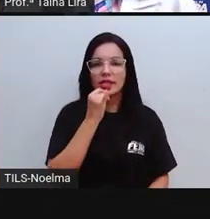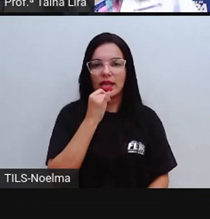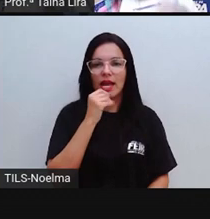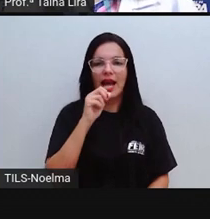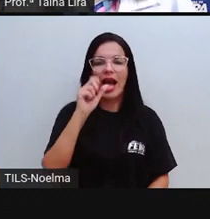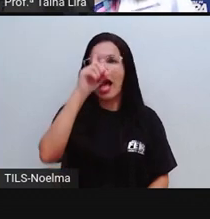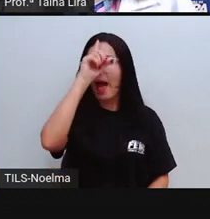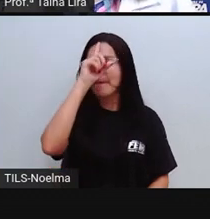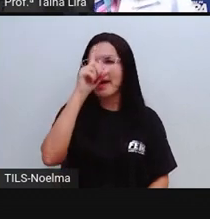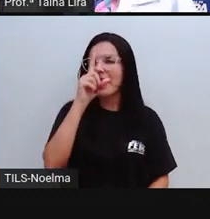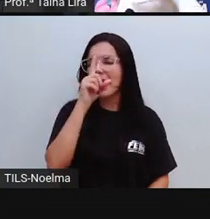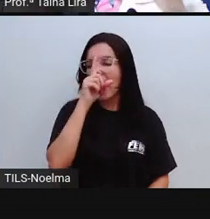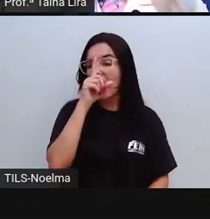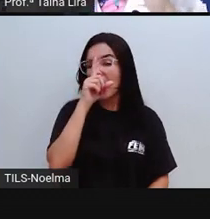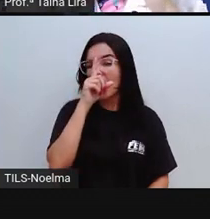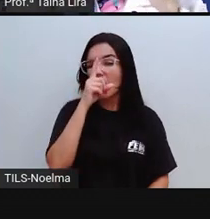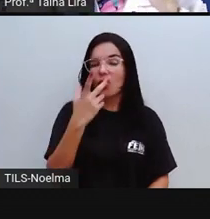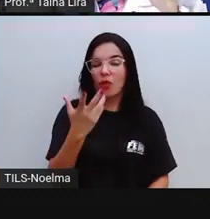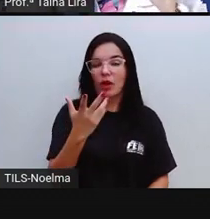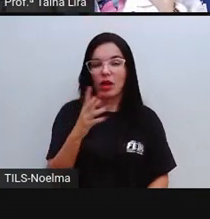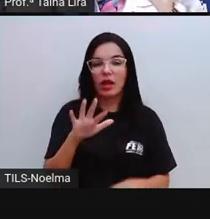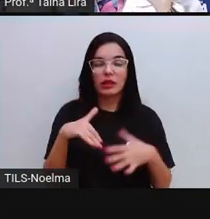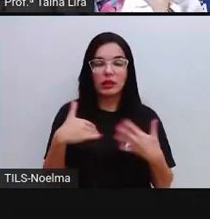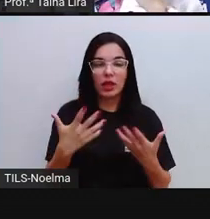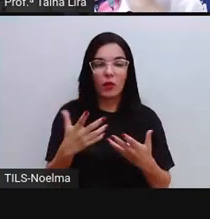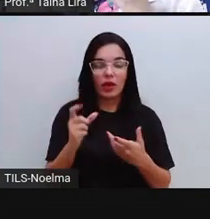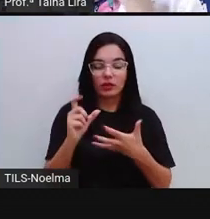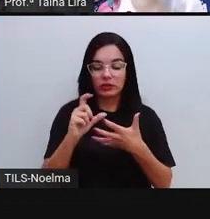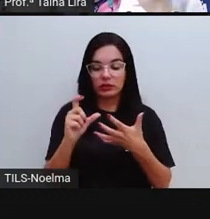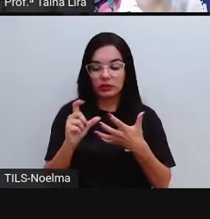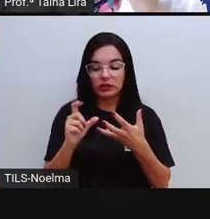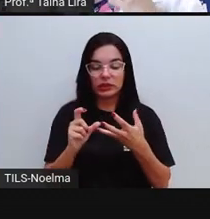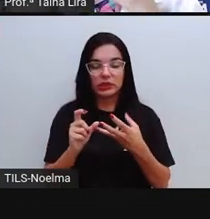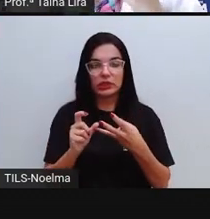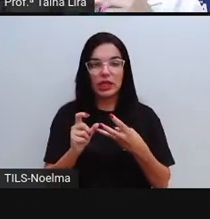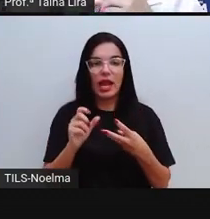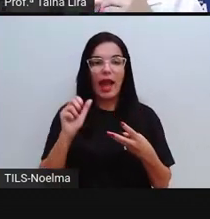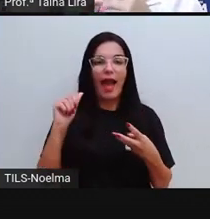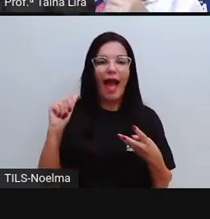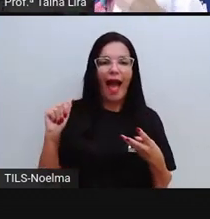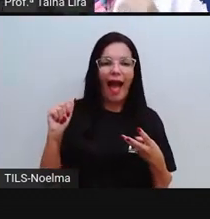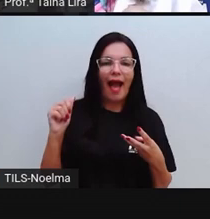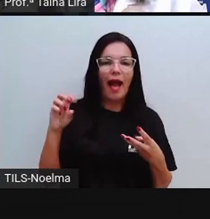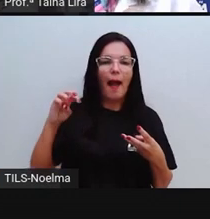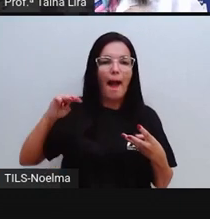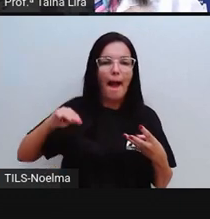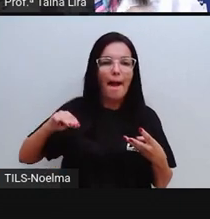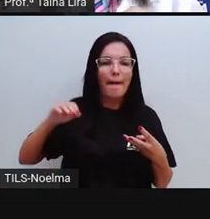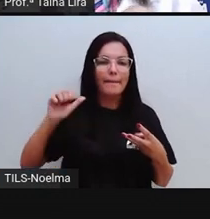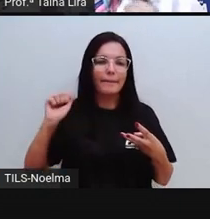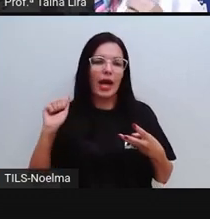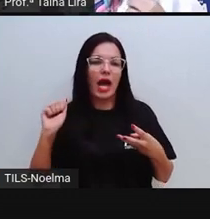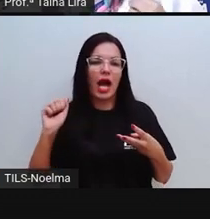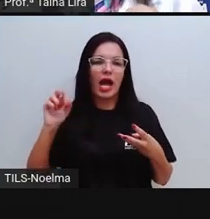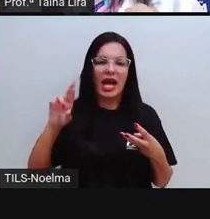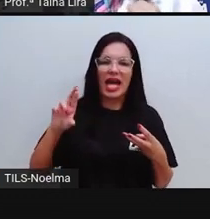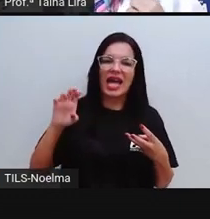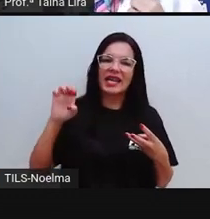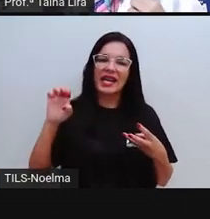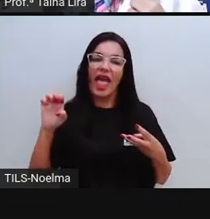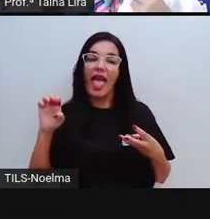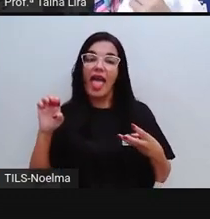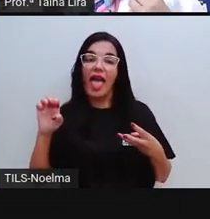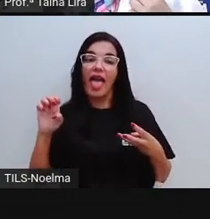amarelo. Observem que a sílaba que demorou mais tempo na minha boca foi a sílaba RÉ.